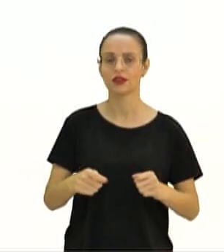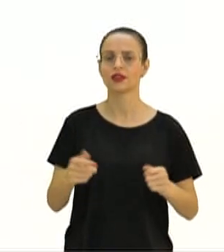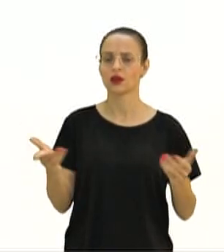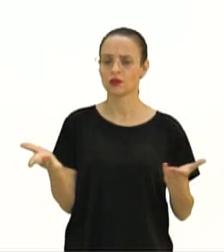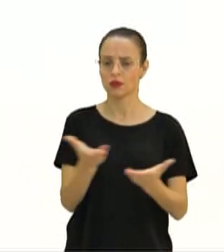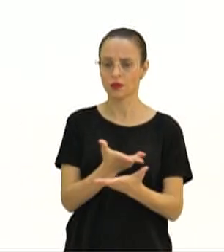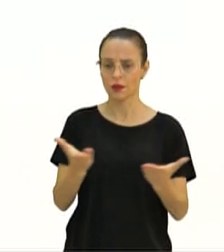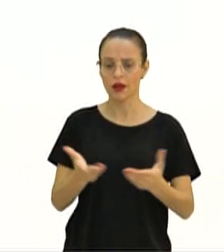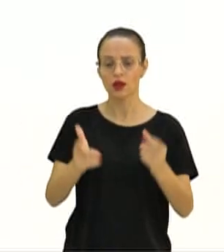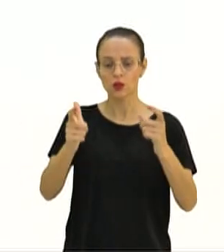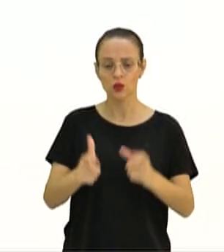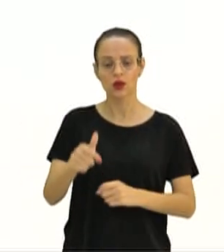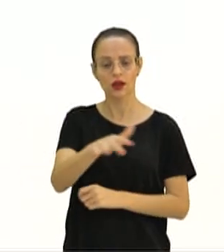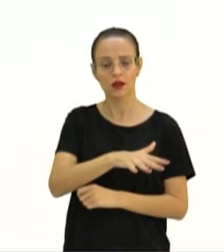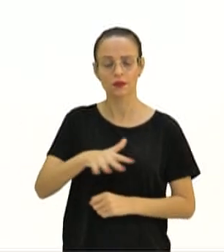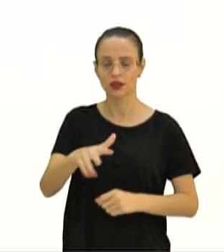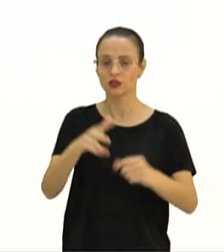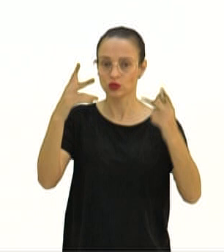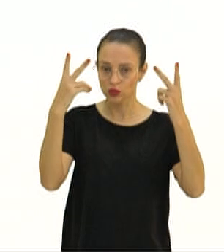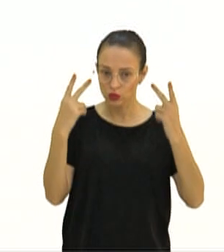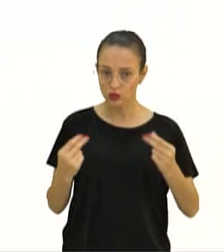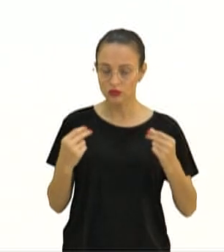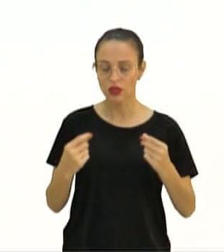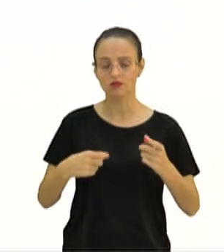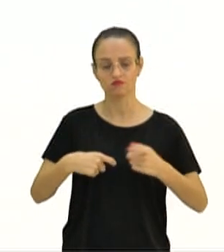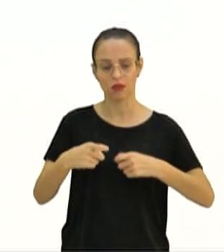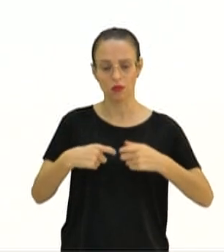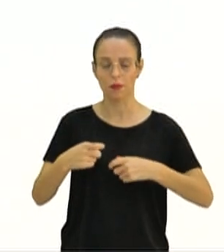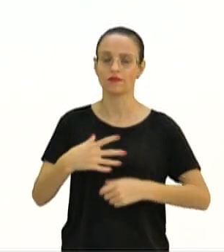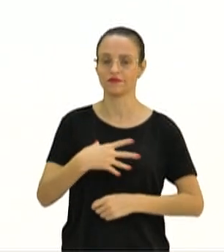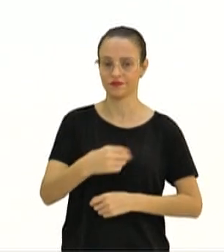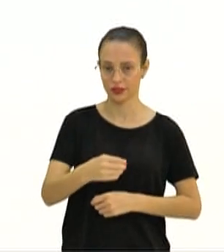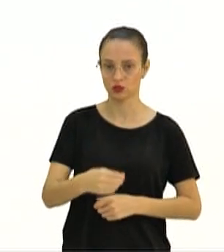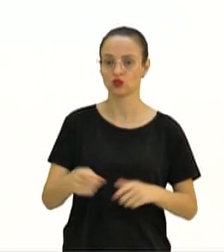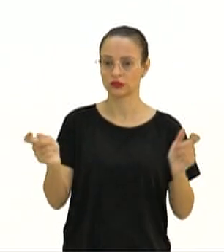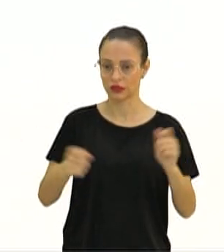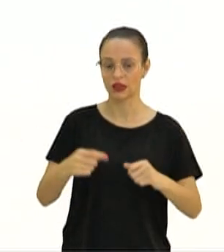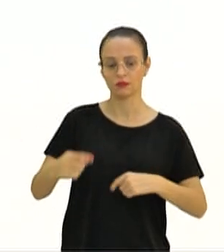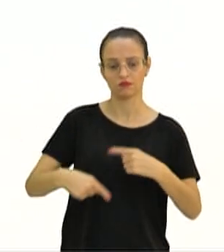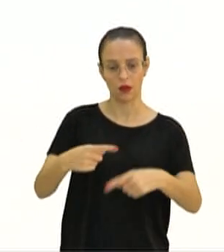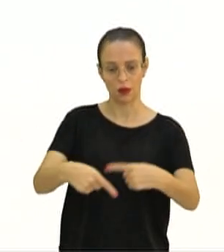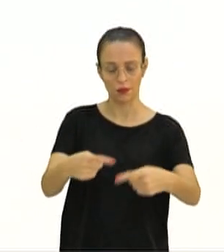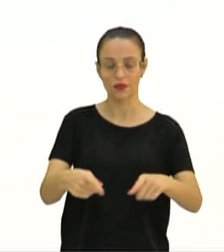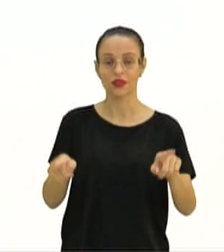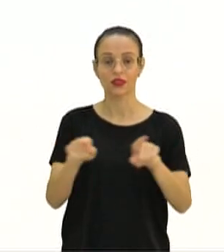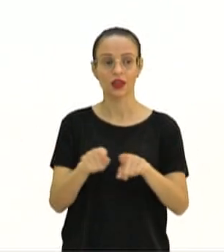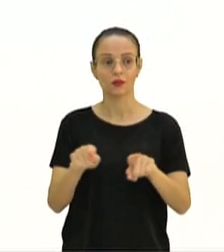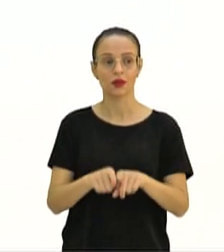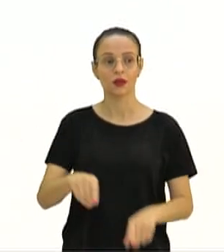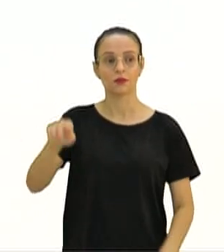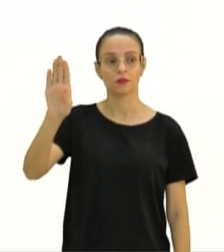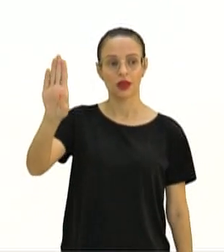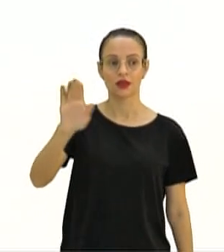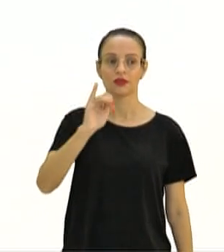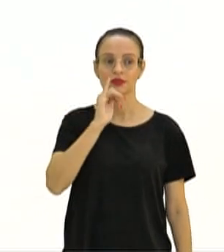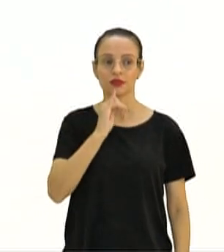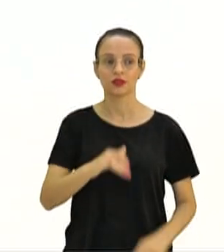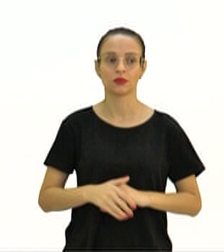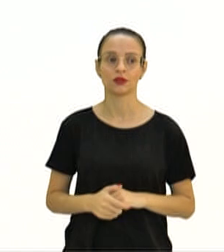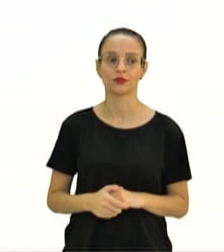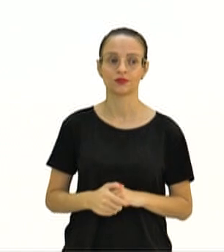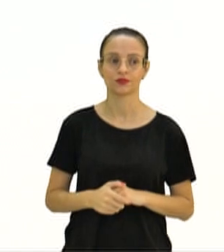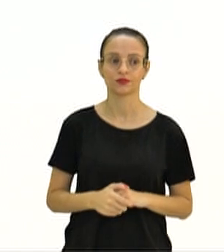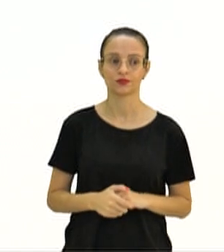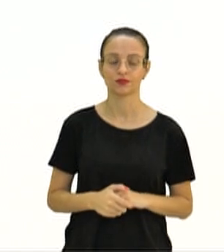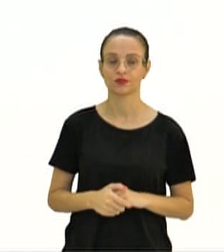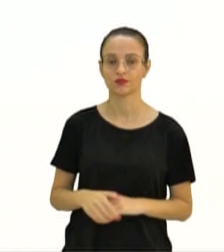dentro de um ambiente natural e eles vão gerar um descendente fértil. Tem um outro caso aqui, o caso B. Acompanhem. Onde